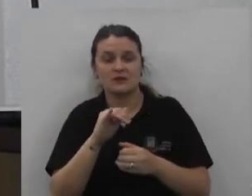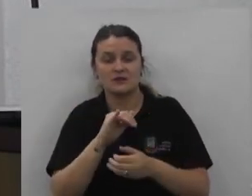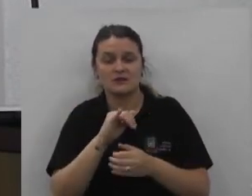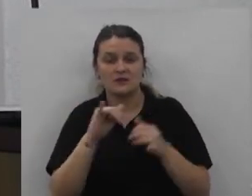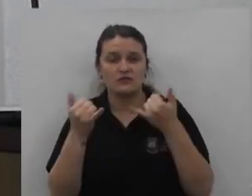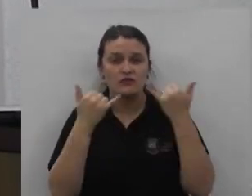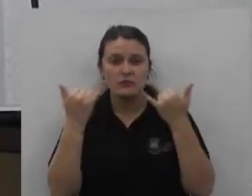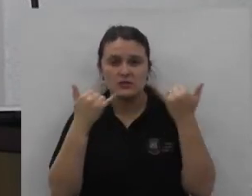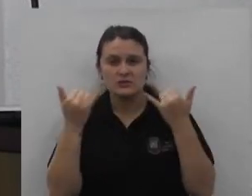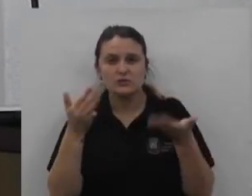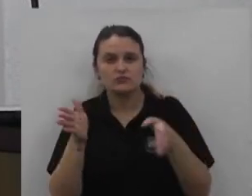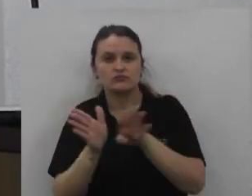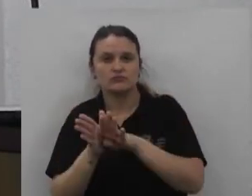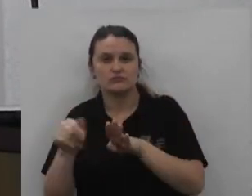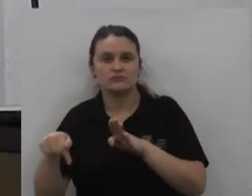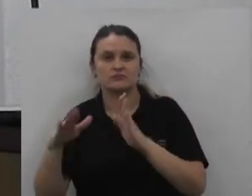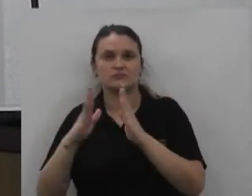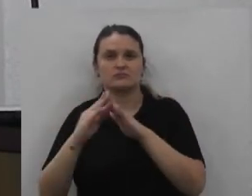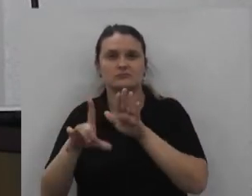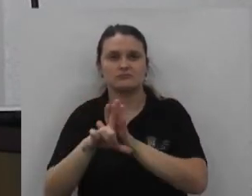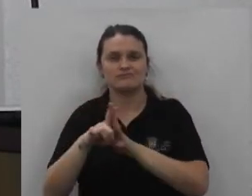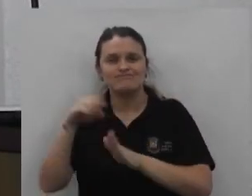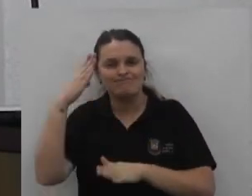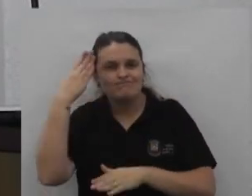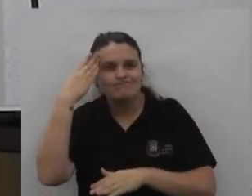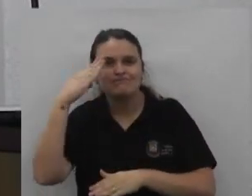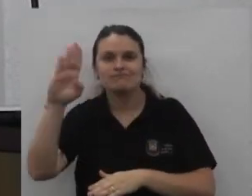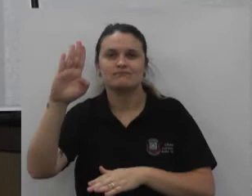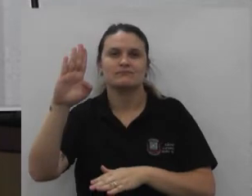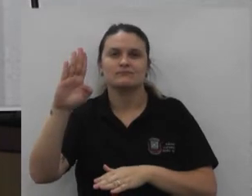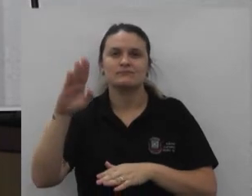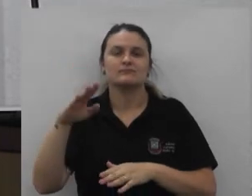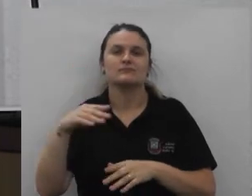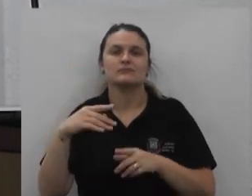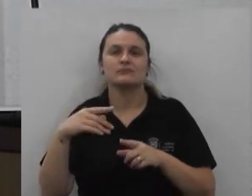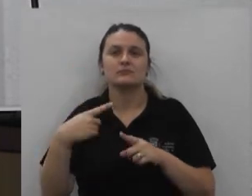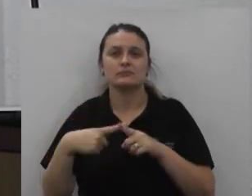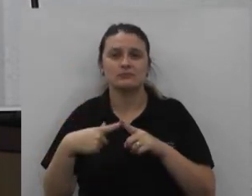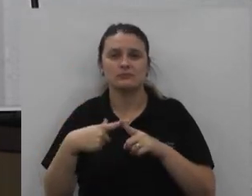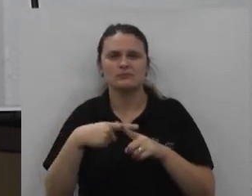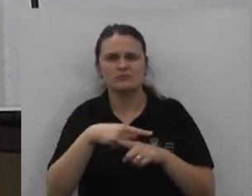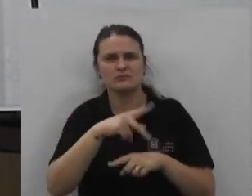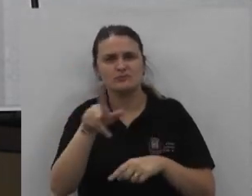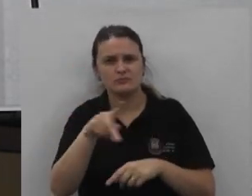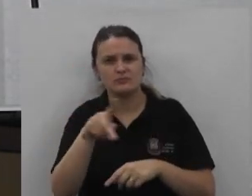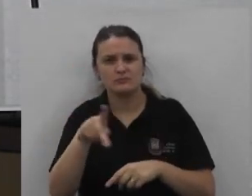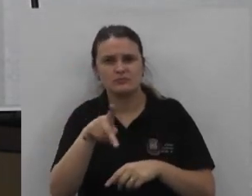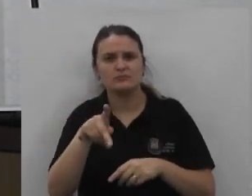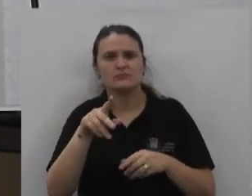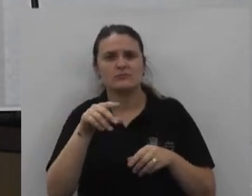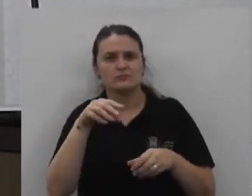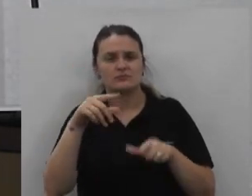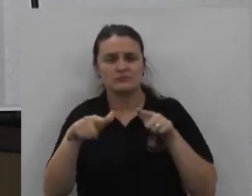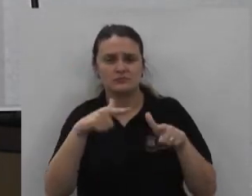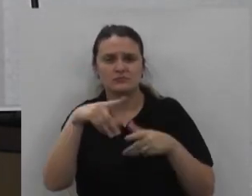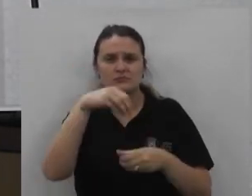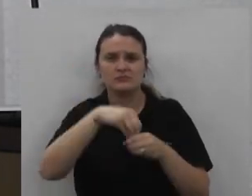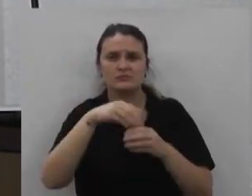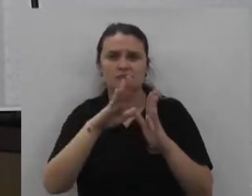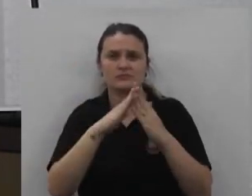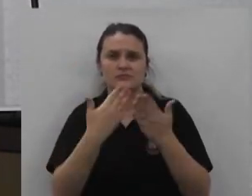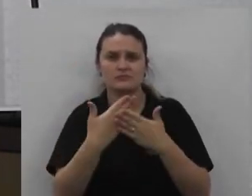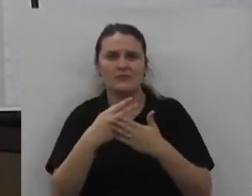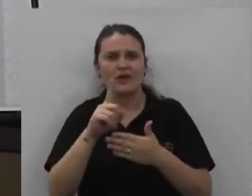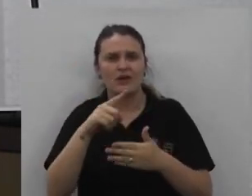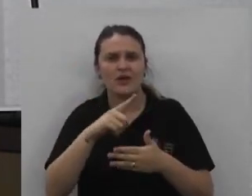possam chegar até essa casa de leis e principalmente a vocês educadoras do CEMEIS que